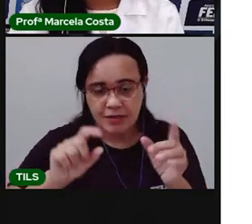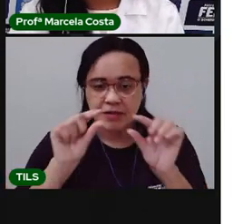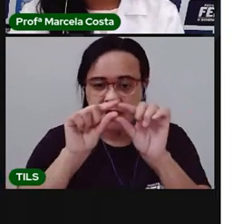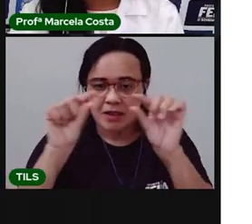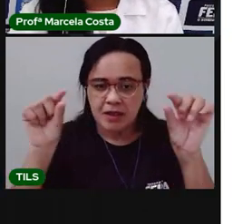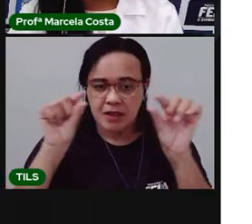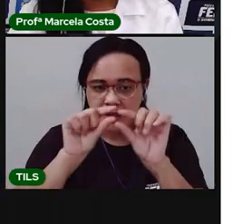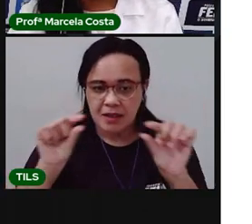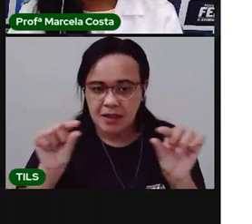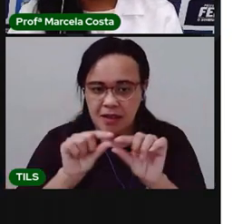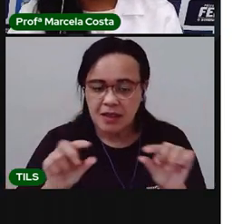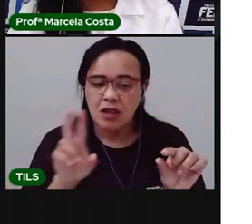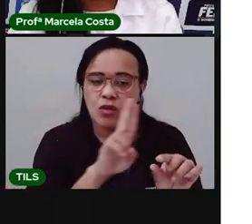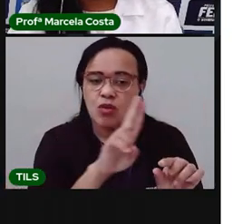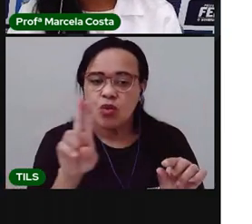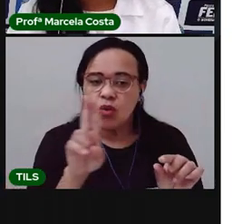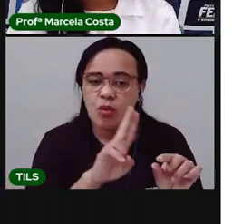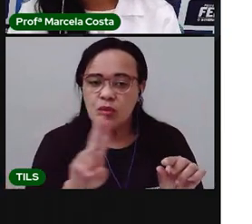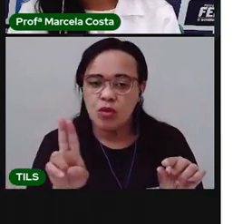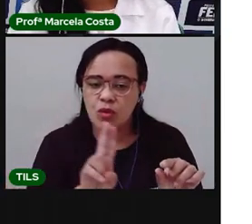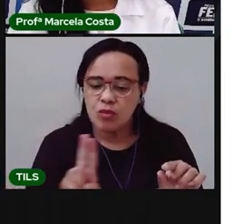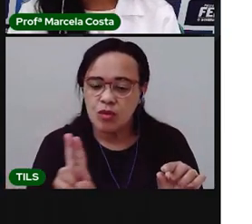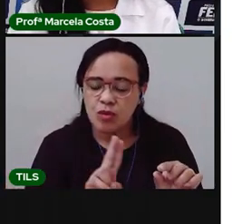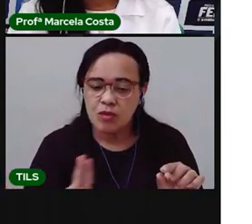Vou ler junto com você, tá bom?